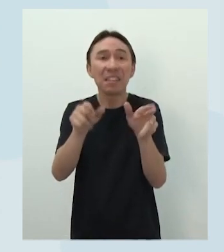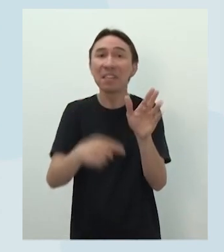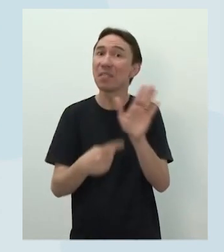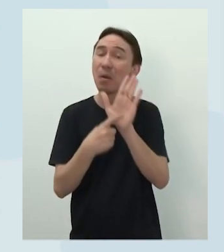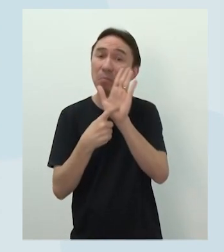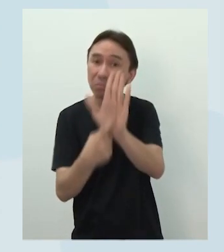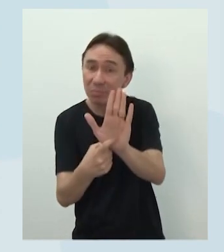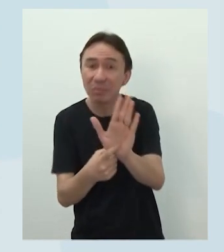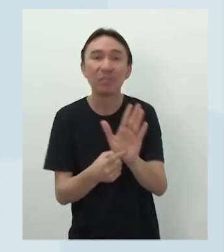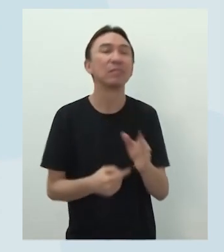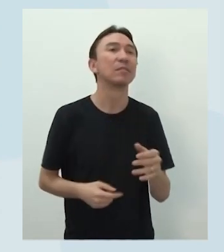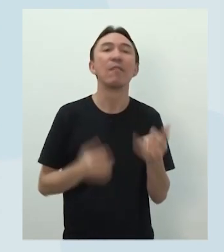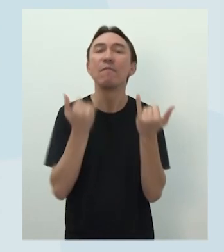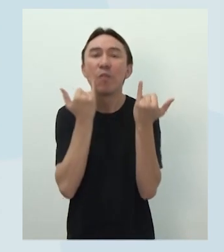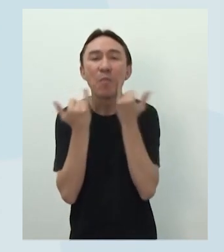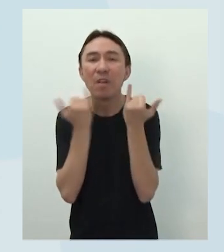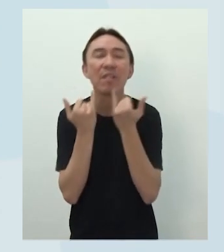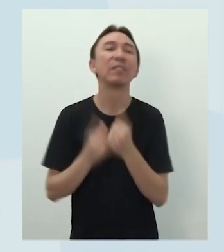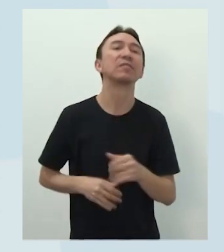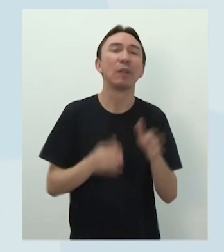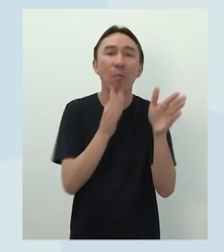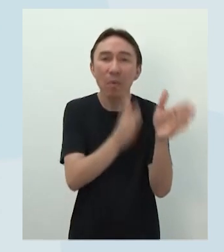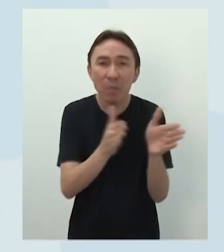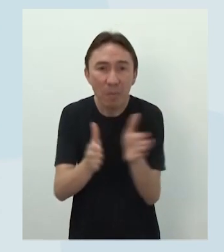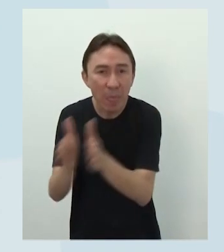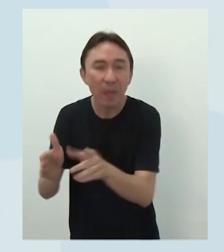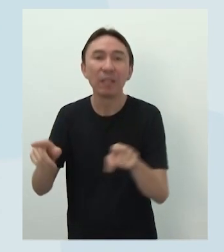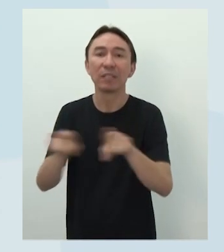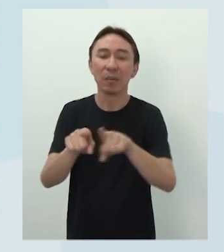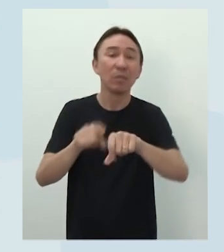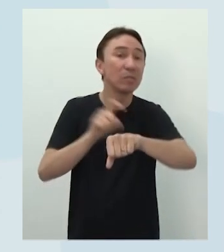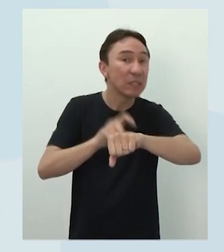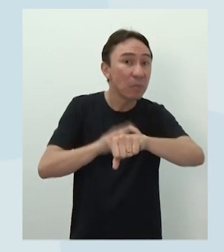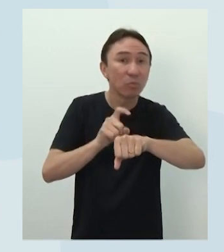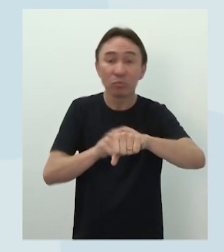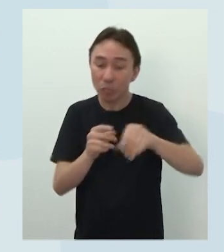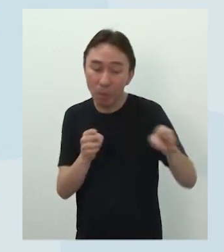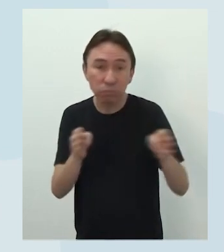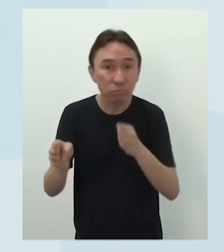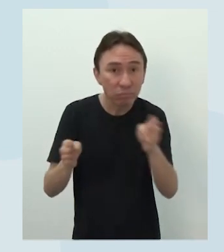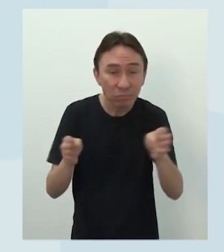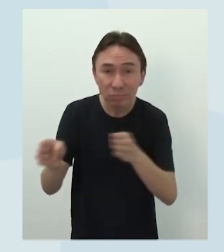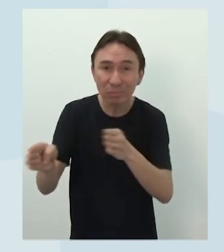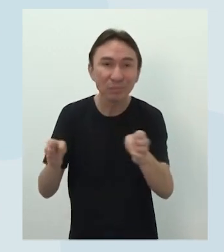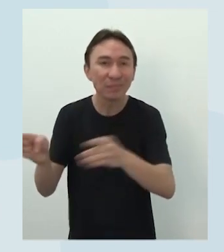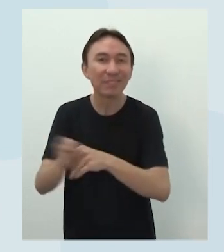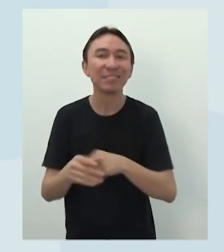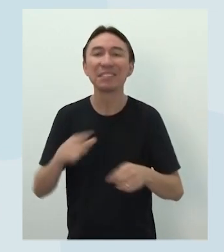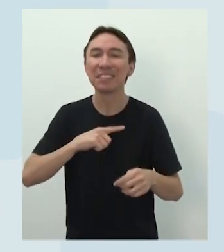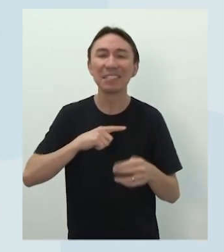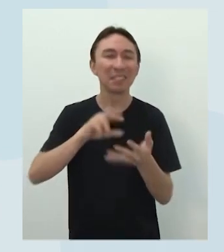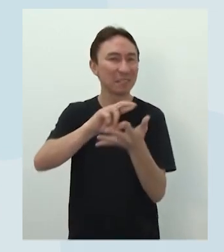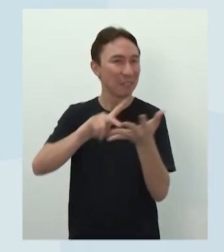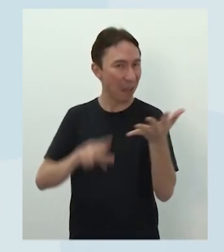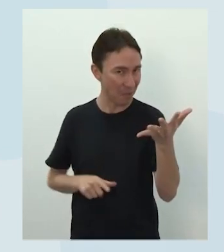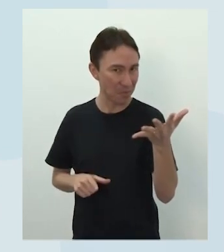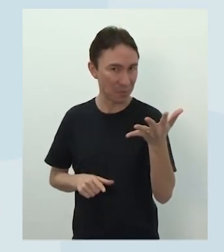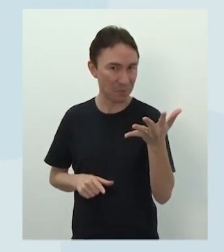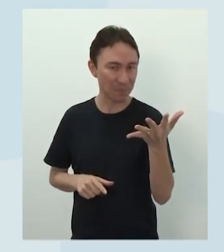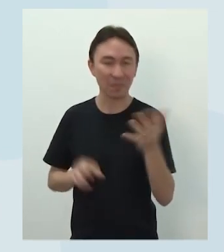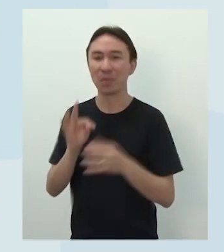como sequência temporal, variação de espaço, entre lançamento de personagens, ou seja, os elementos da narrativa, todos, todos.